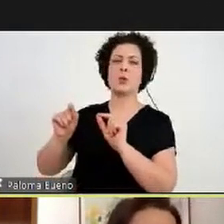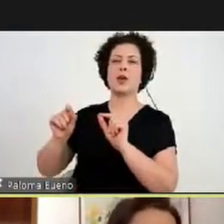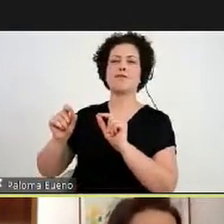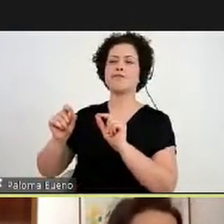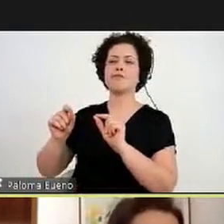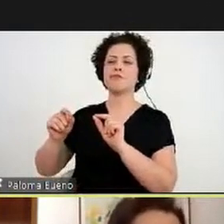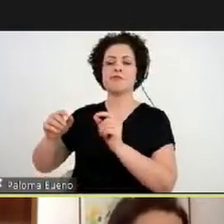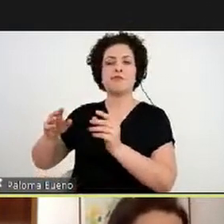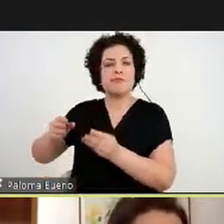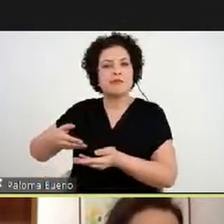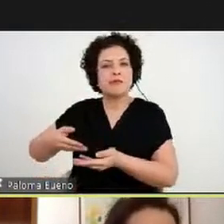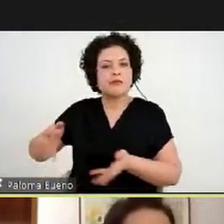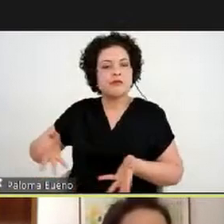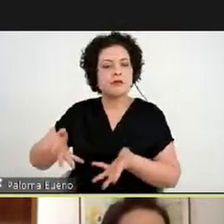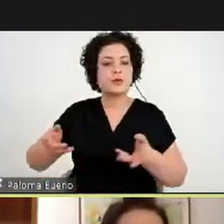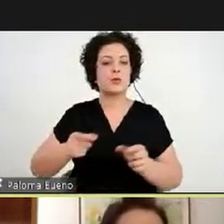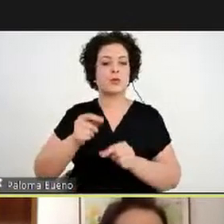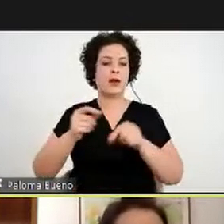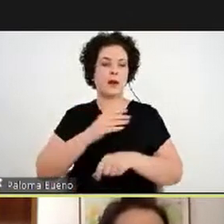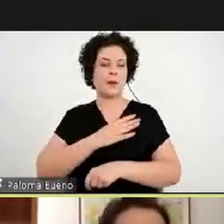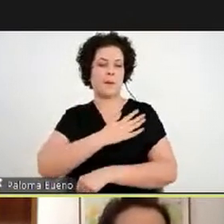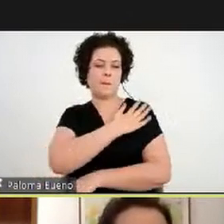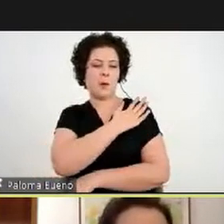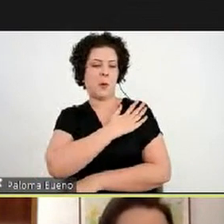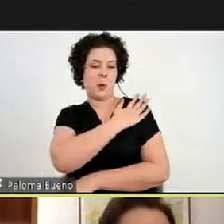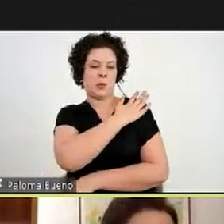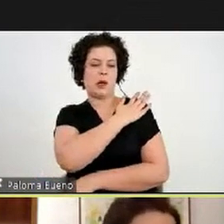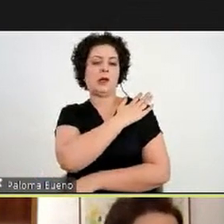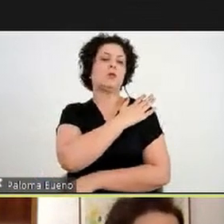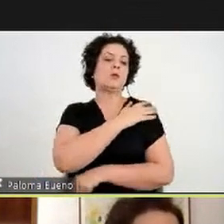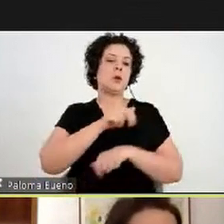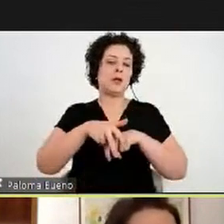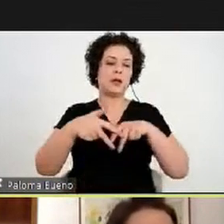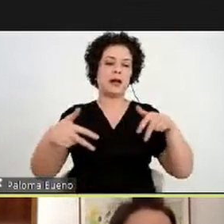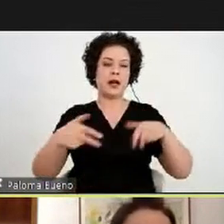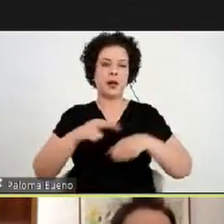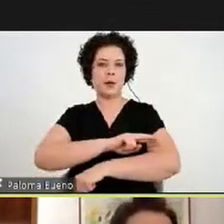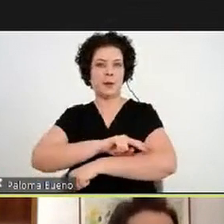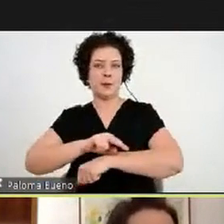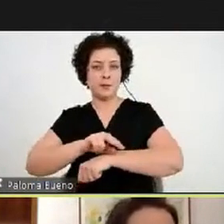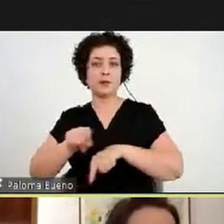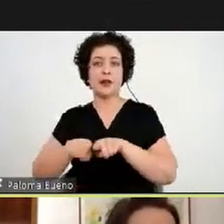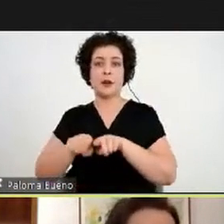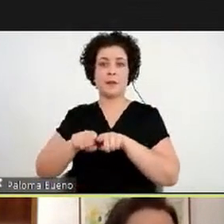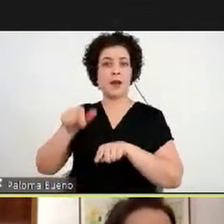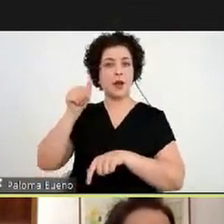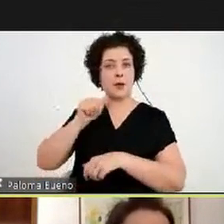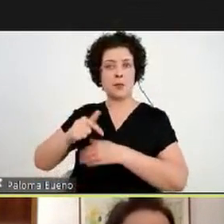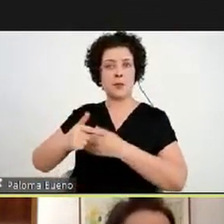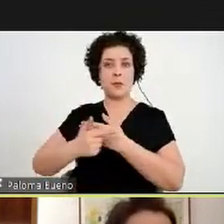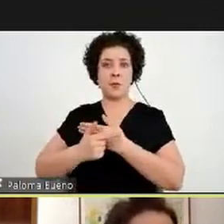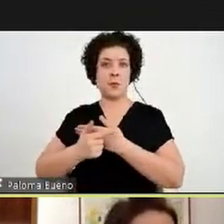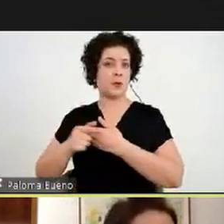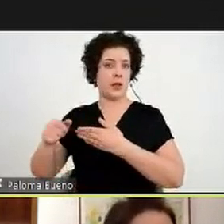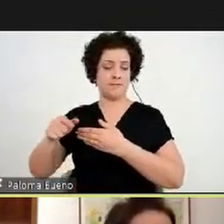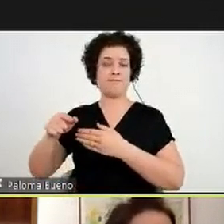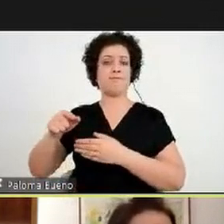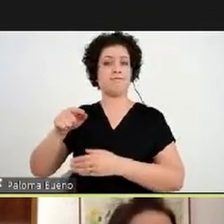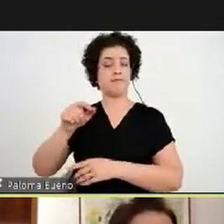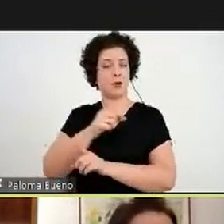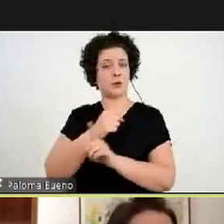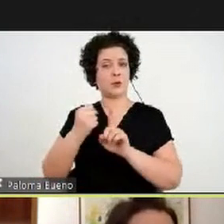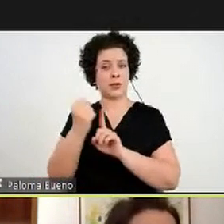preconceito étnico-racial e o papel da mulher negra na sociedade brasileira, são temas dessa série Assentamento.